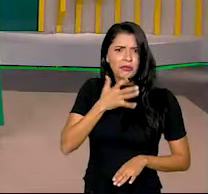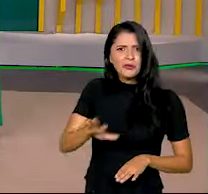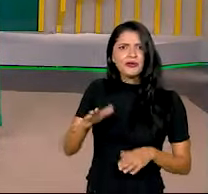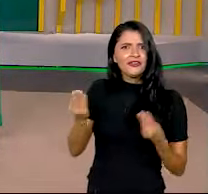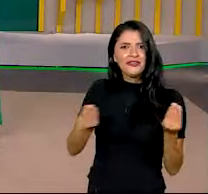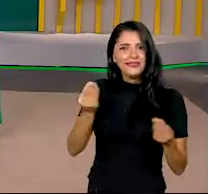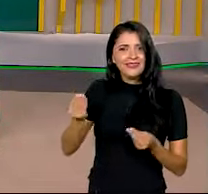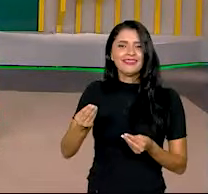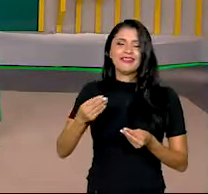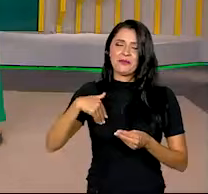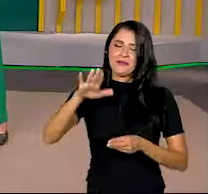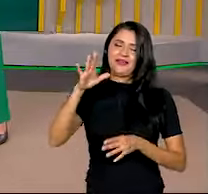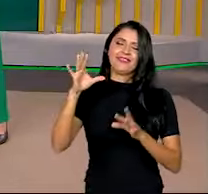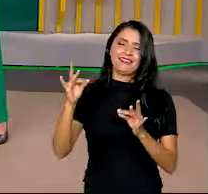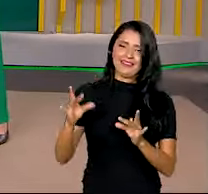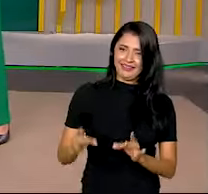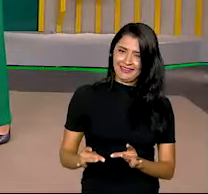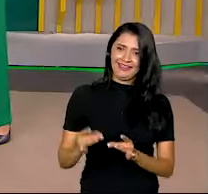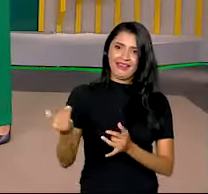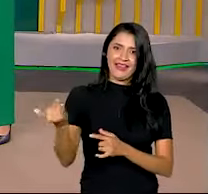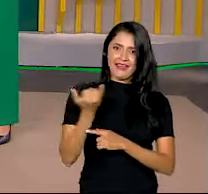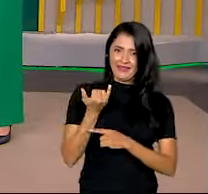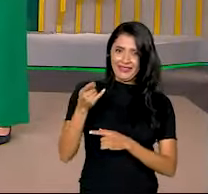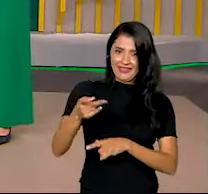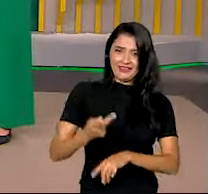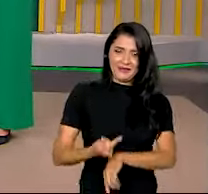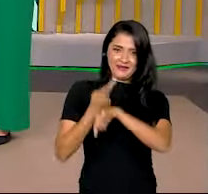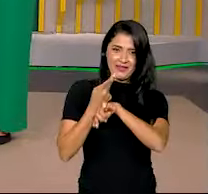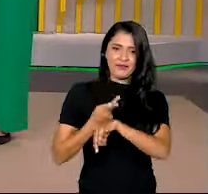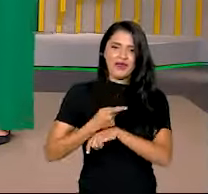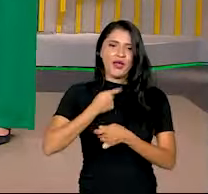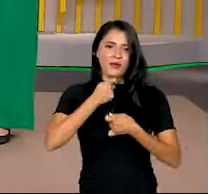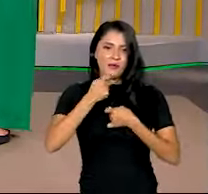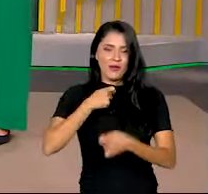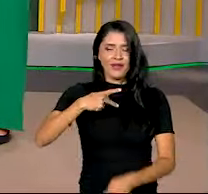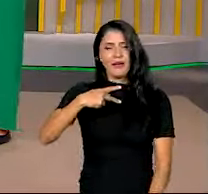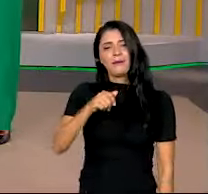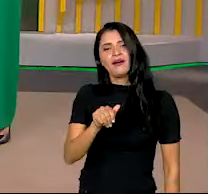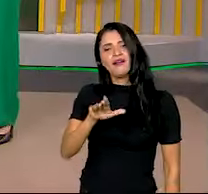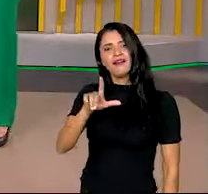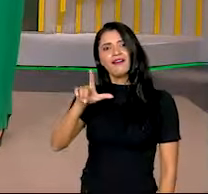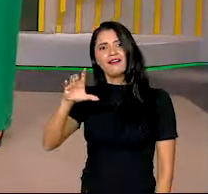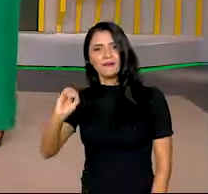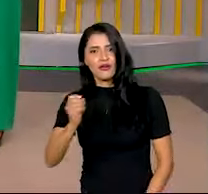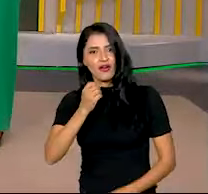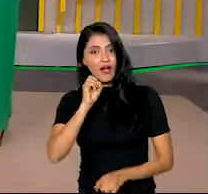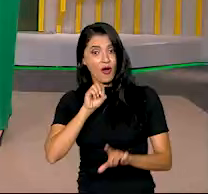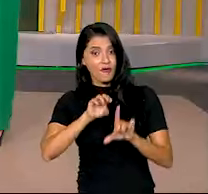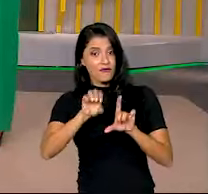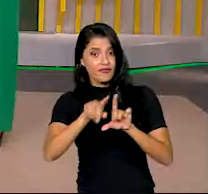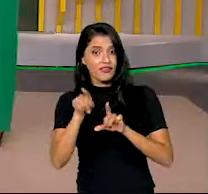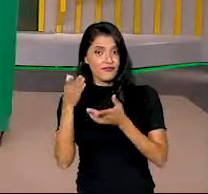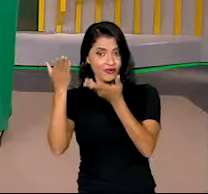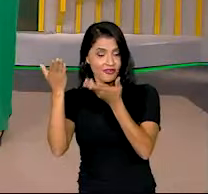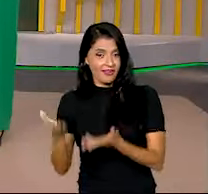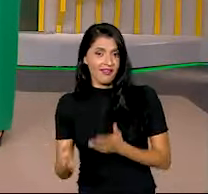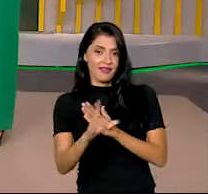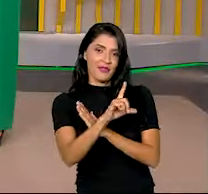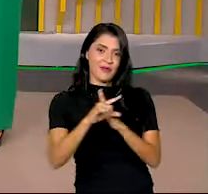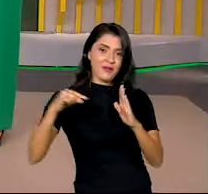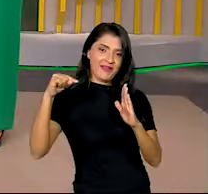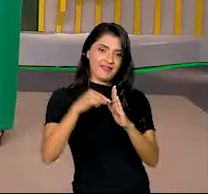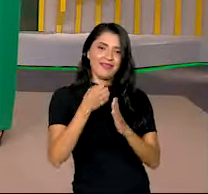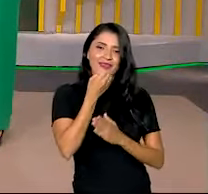E quem tem mais detalhes para a gente do prêmio é o repórter Pablo Mundim, que fala ao vivo, direto do Palácio do